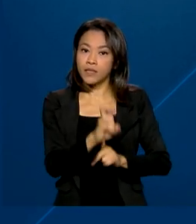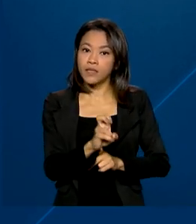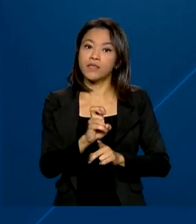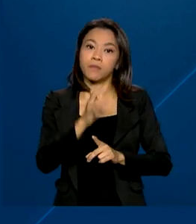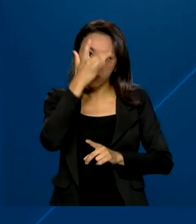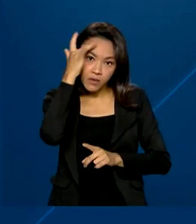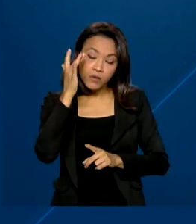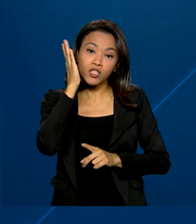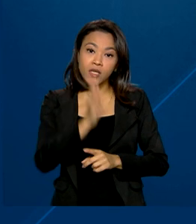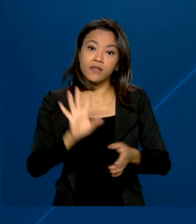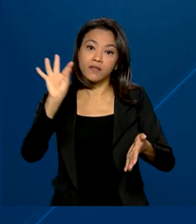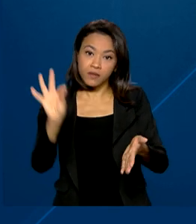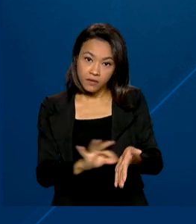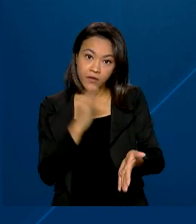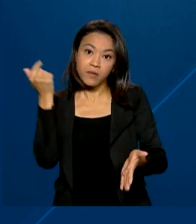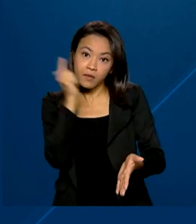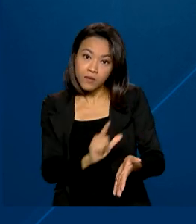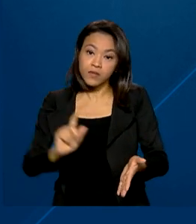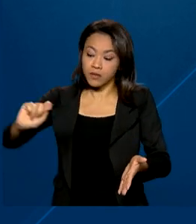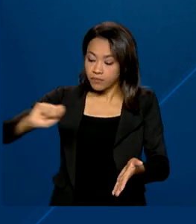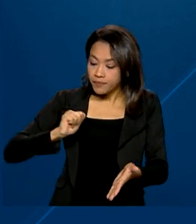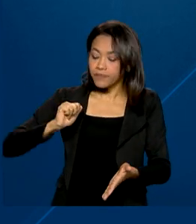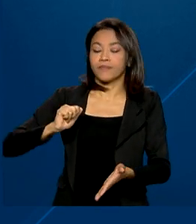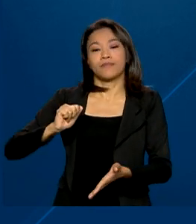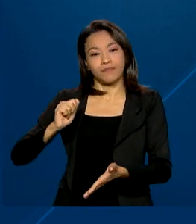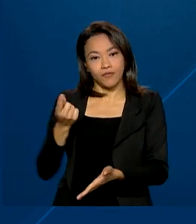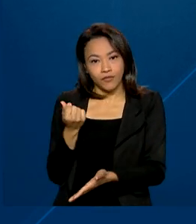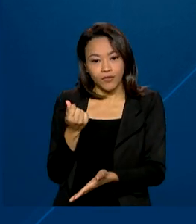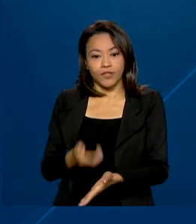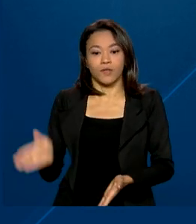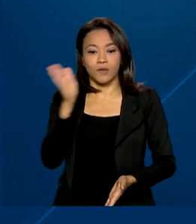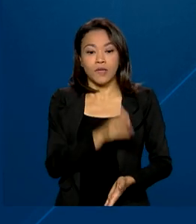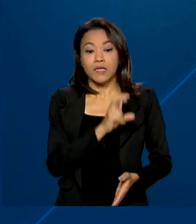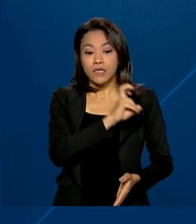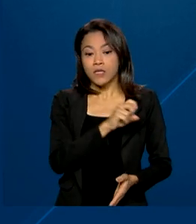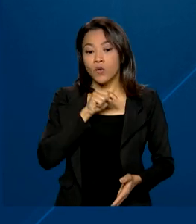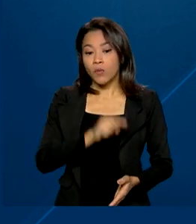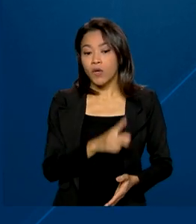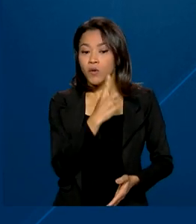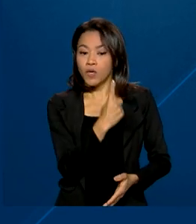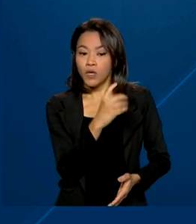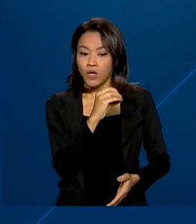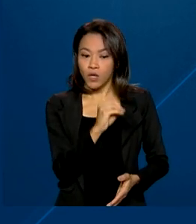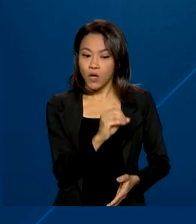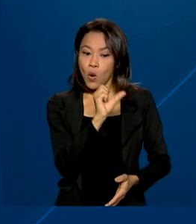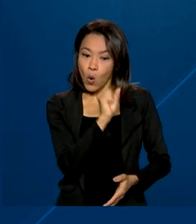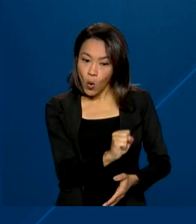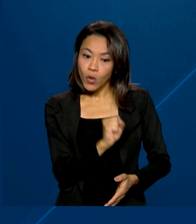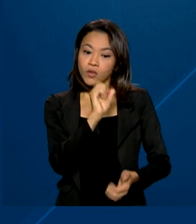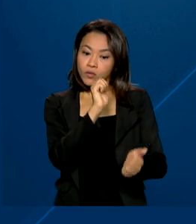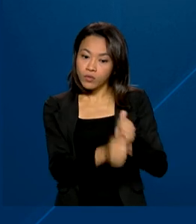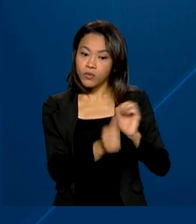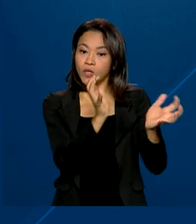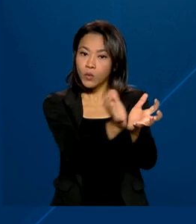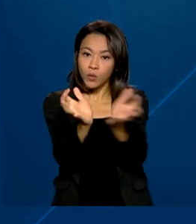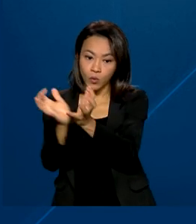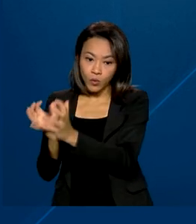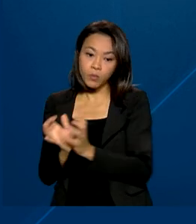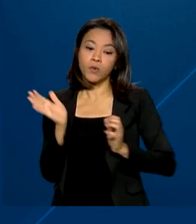inscreveram para pleitear uma bolsa. 5.108 atletas em modalidades olímpicas e 1